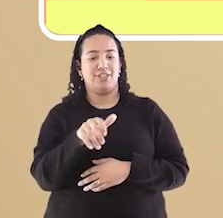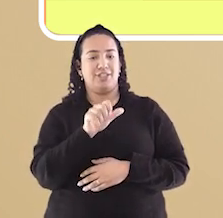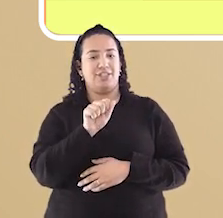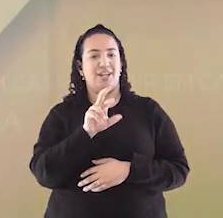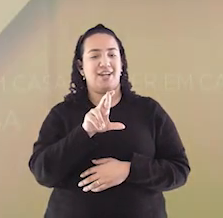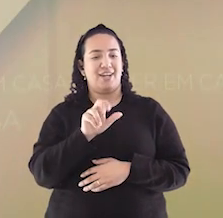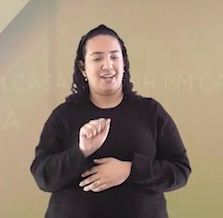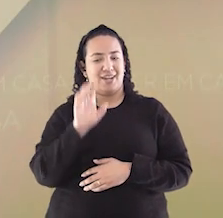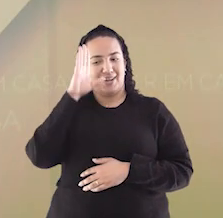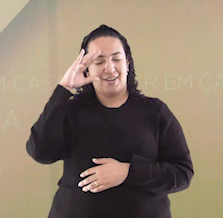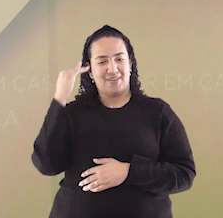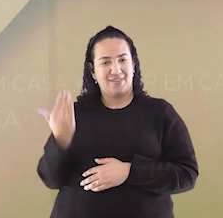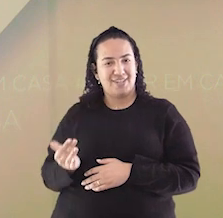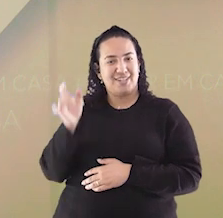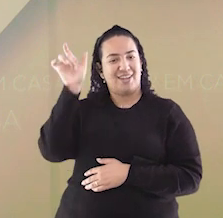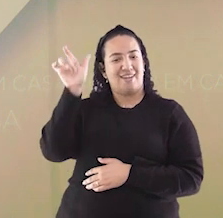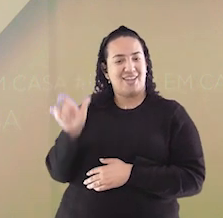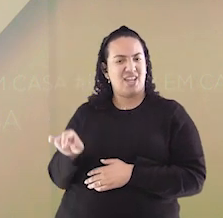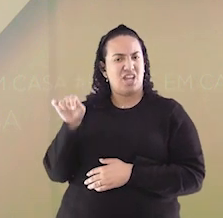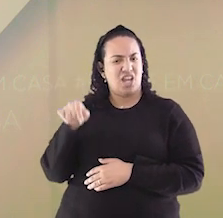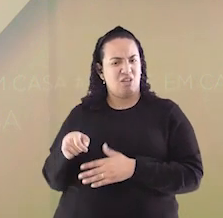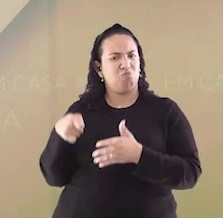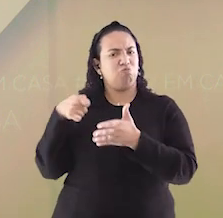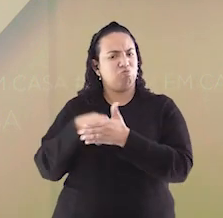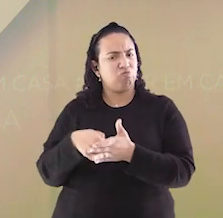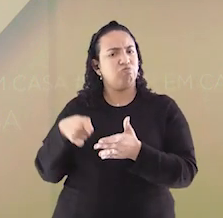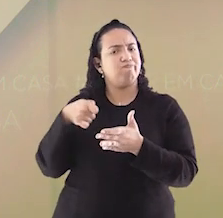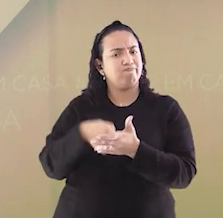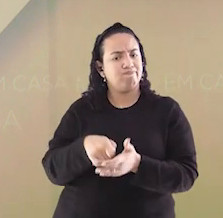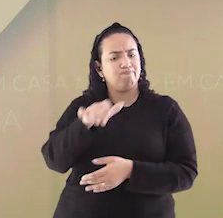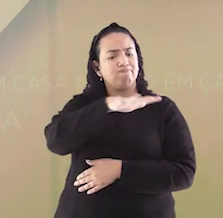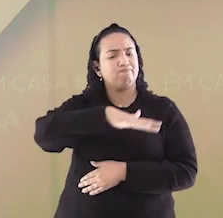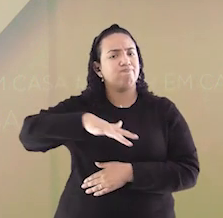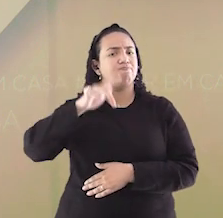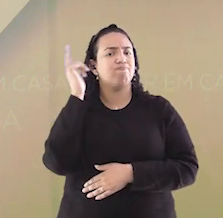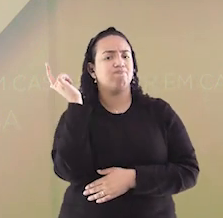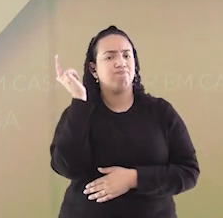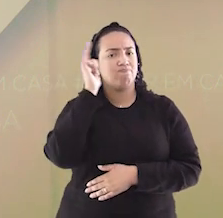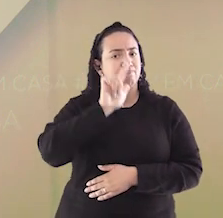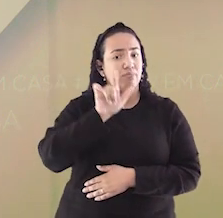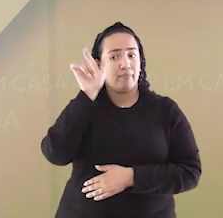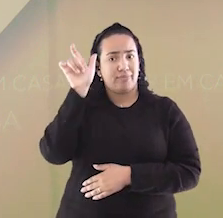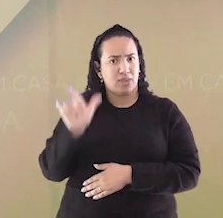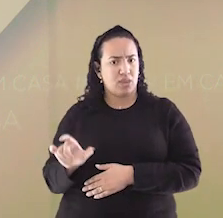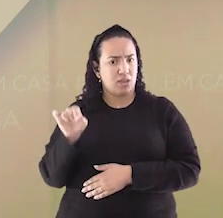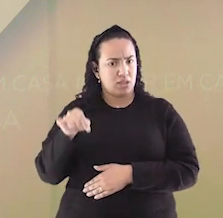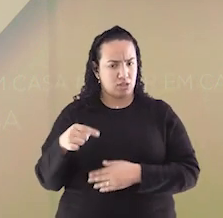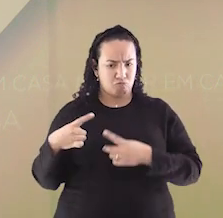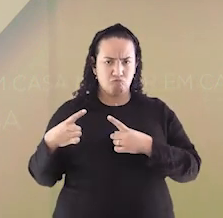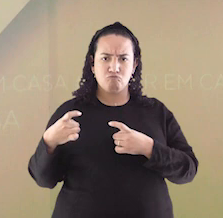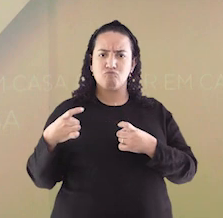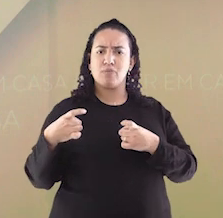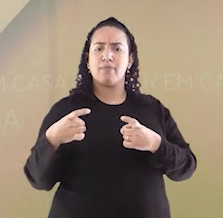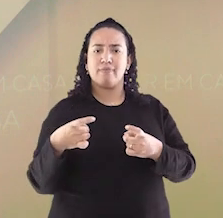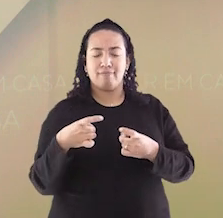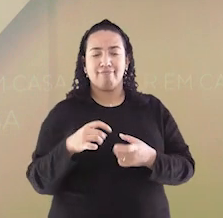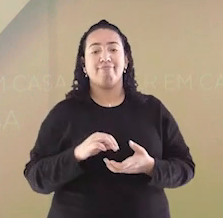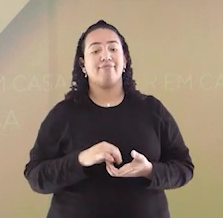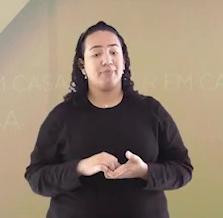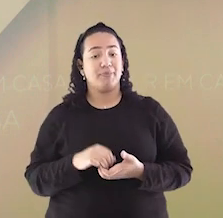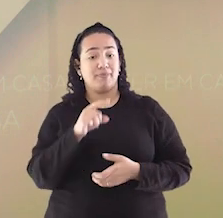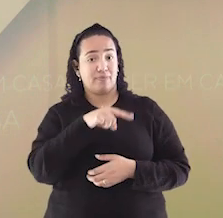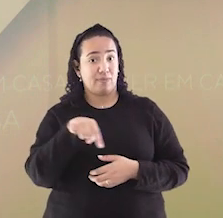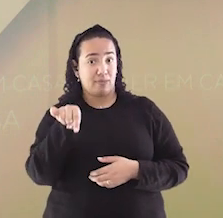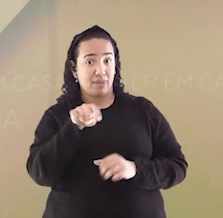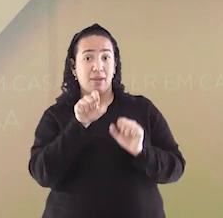Tabajara, que lutou muito por conquistas de terras. Ele era um guerreiro. Vocês podem